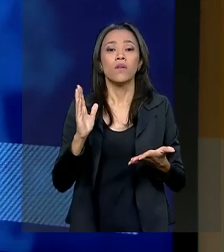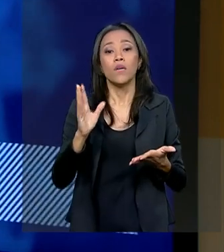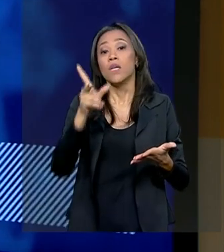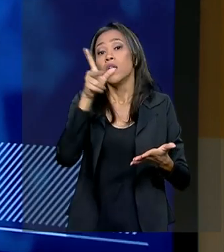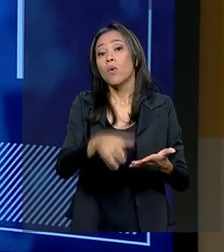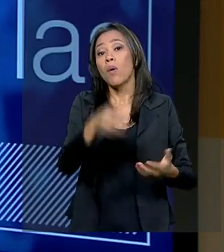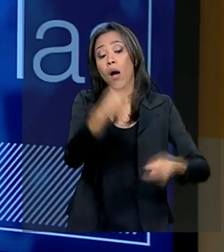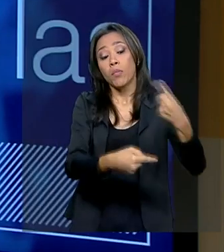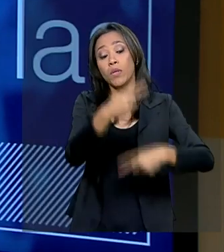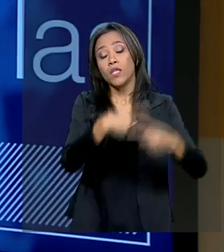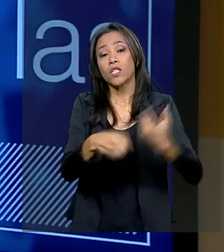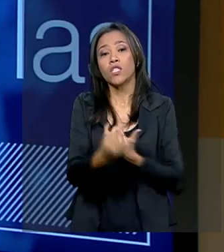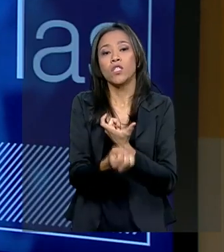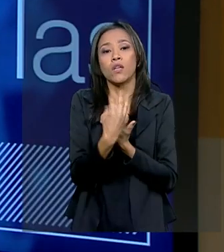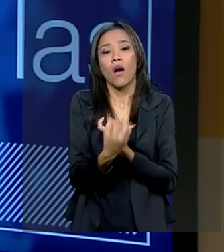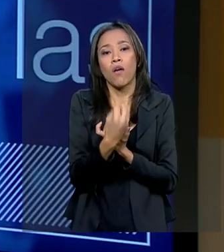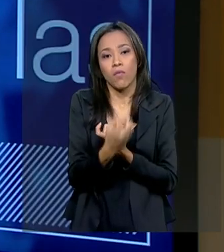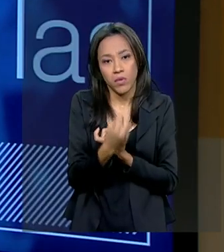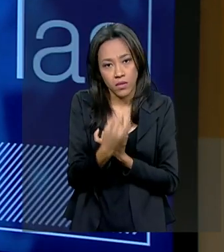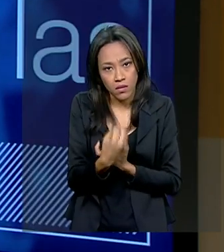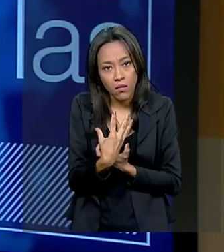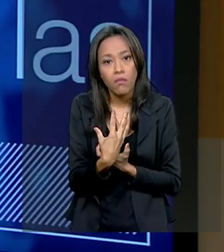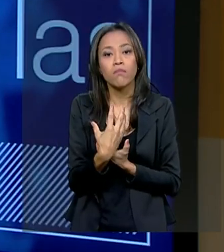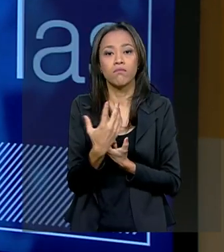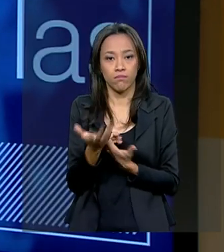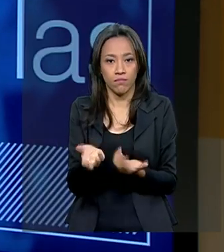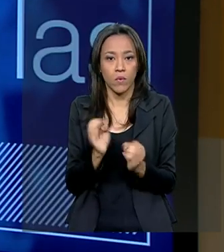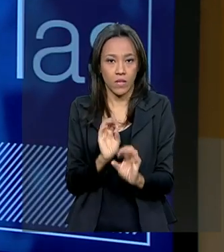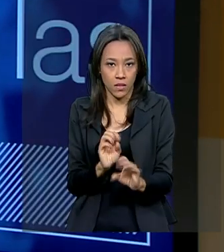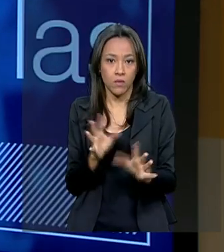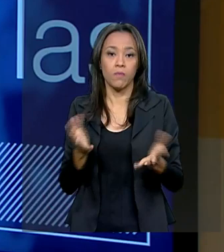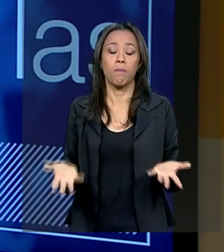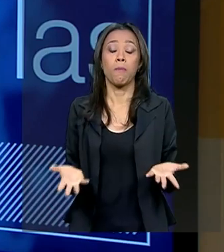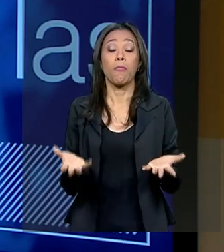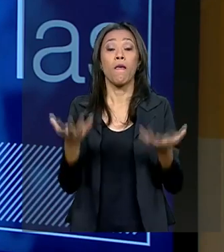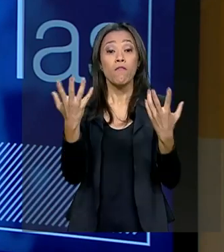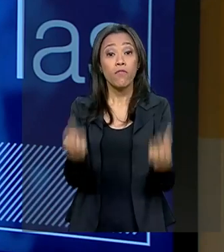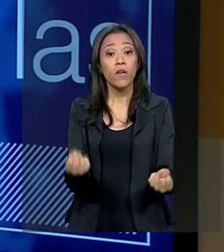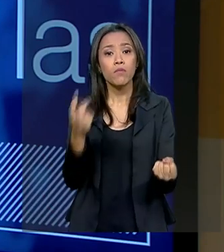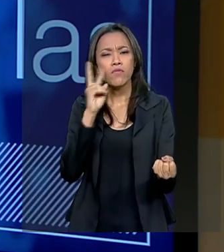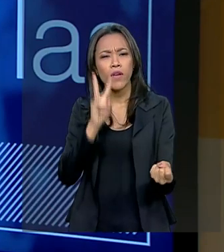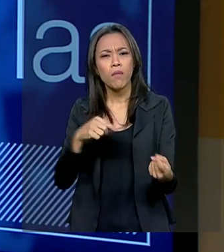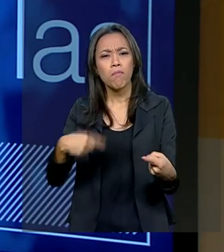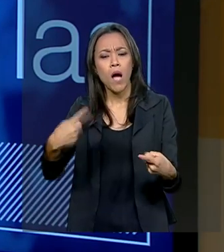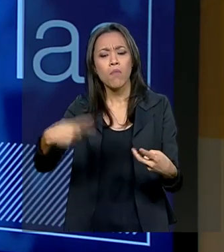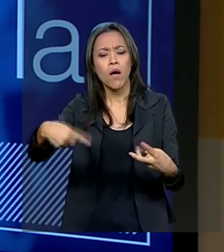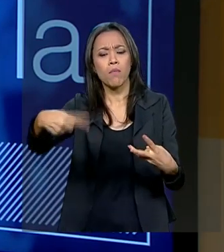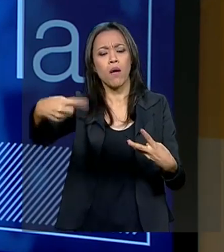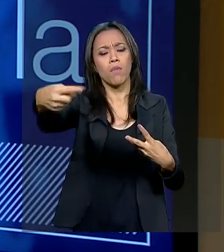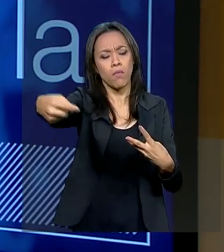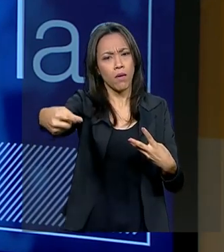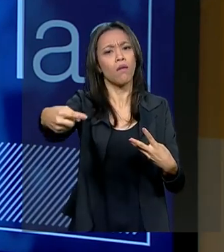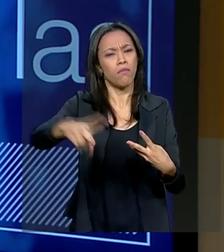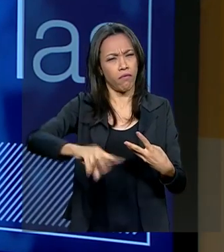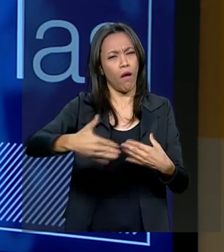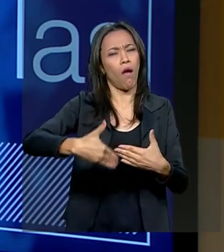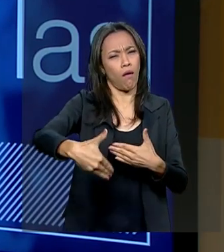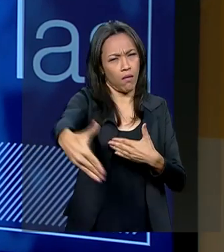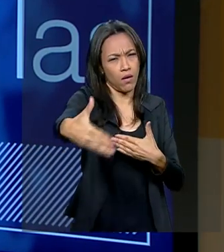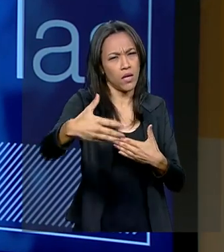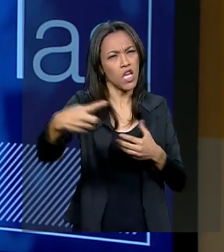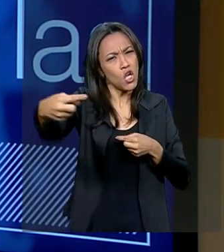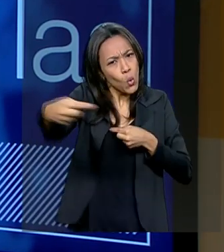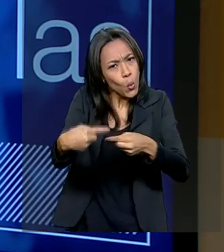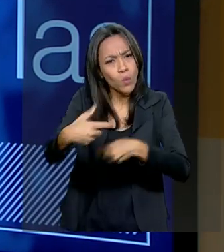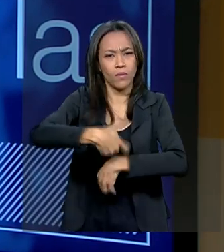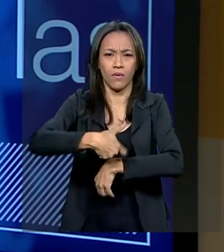Política Nacional de Alfabetização. E agora é quando vamos ter os primeiros resultados aparecendo concretos. Alguns deles, já no curto prazo,